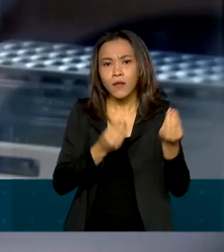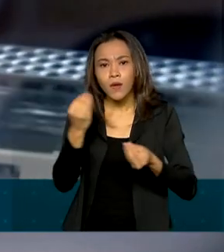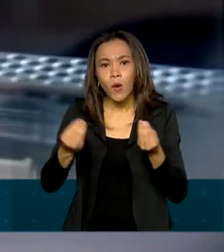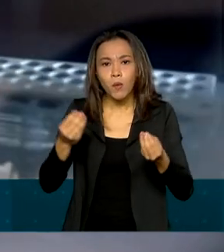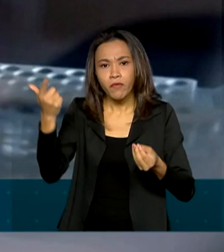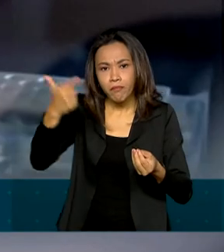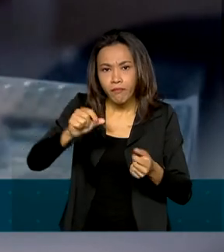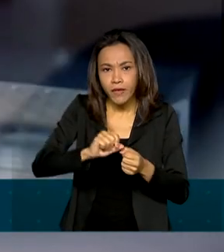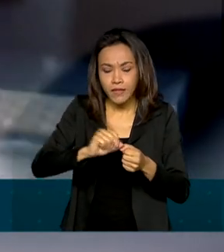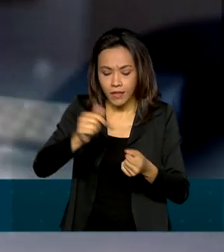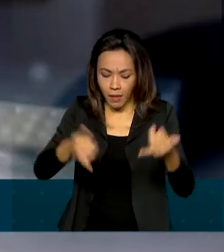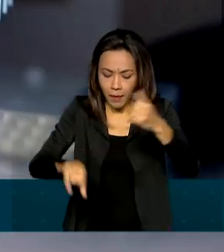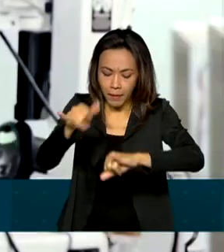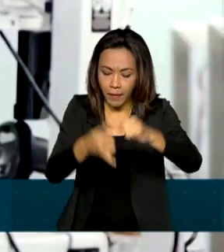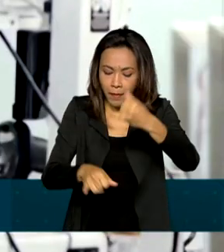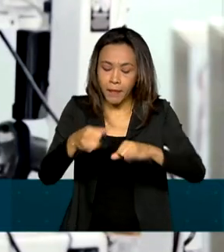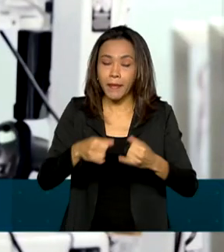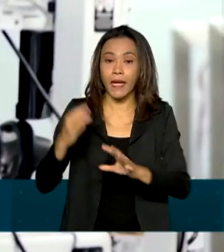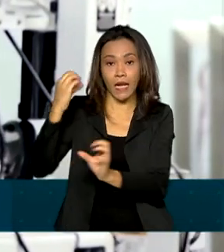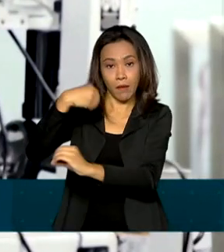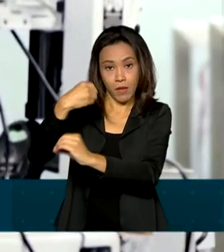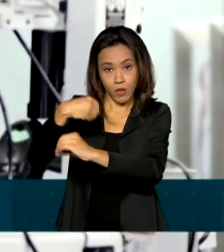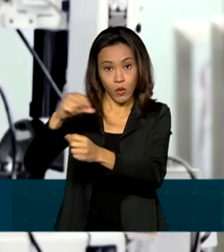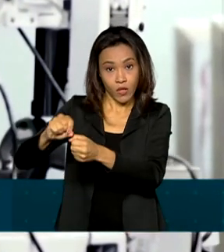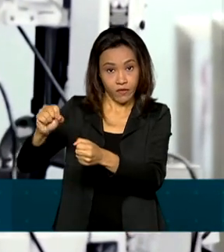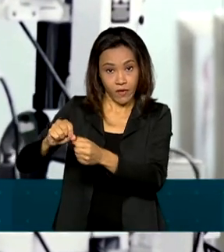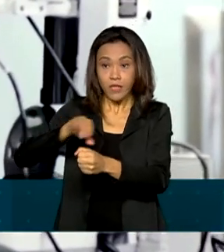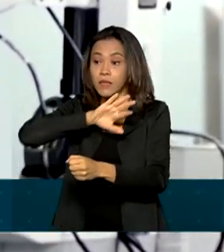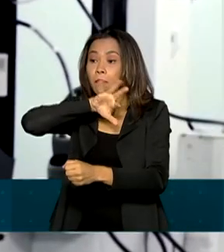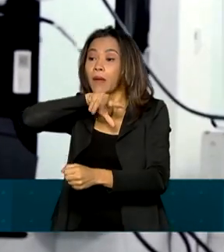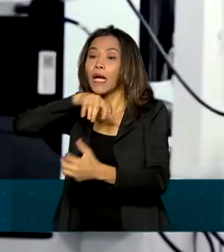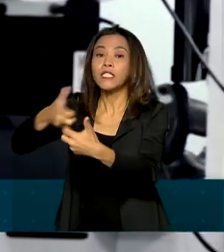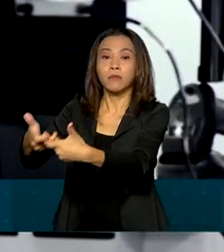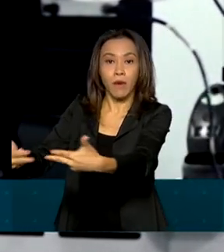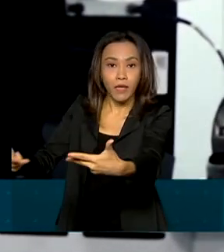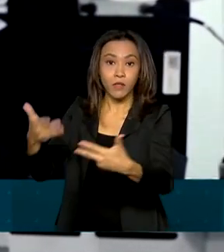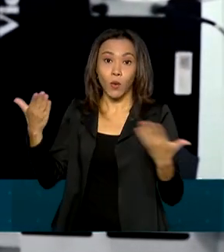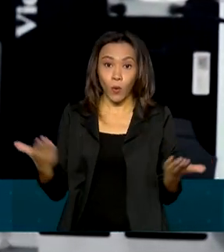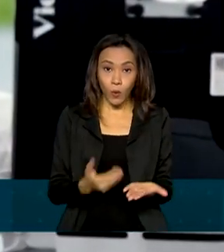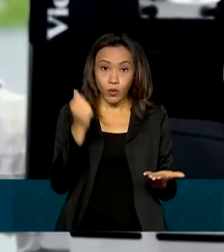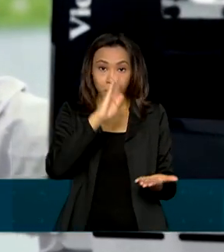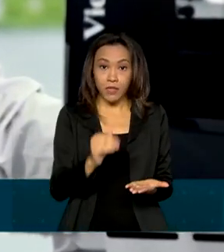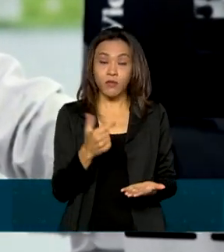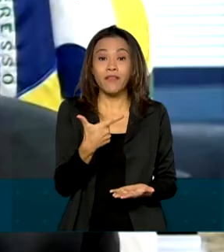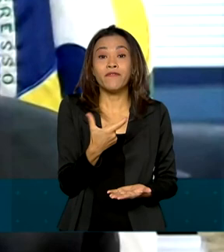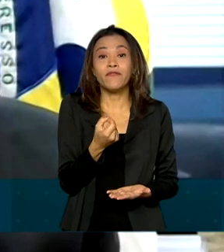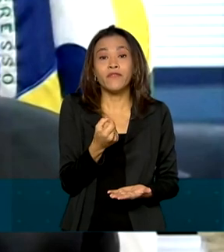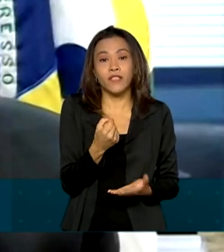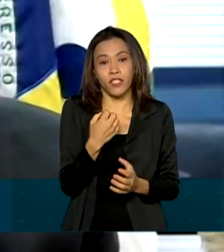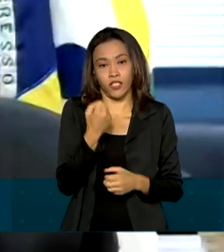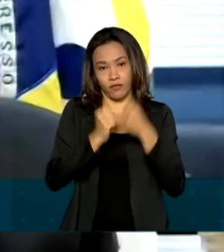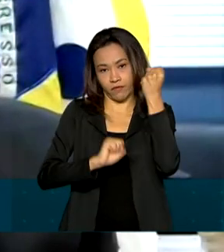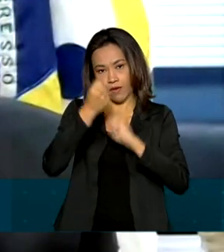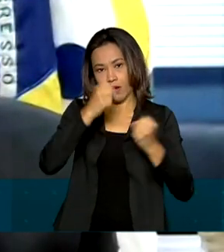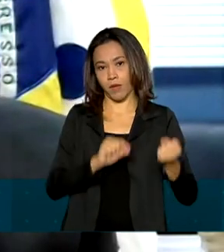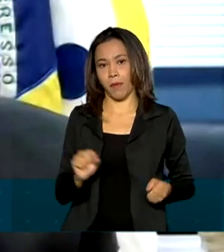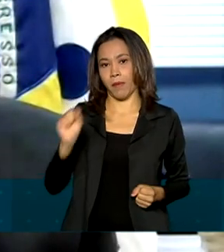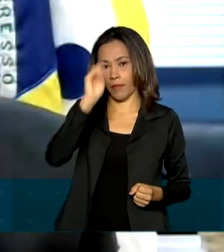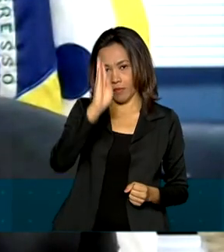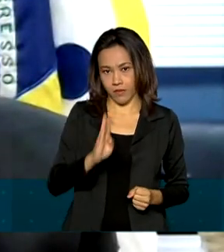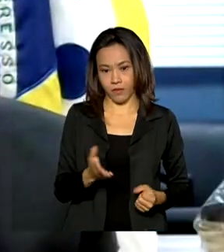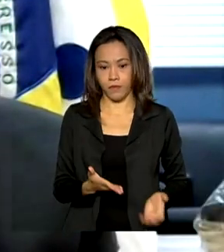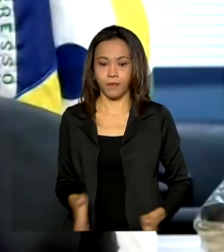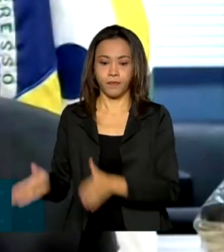em laboratórios que produzem vacinas para animais. Hoje o Brasil tem mais de 20 fábricas desse tipo. De fato, alguns